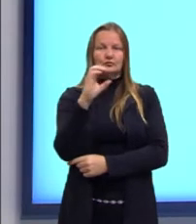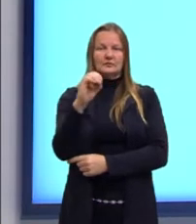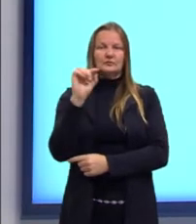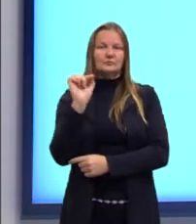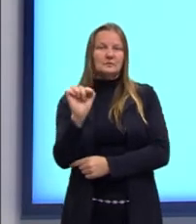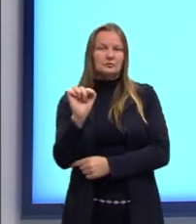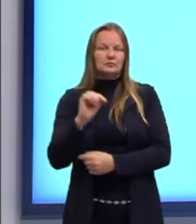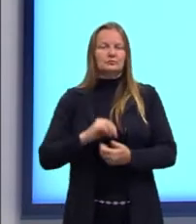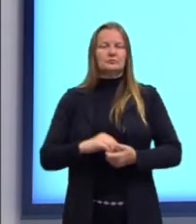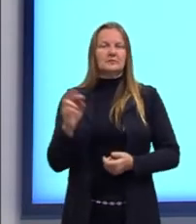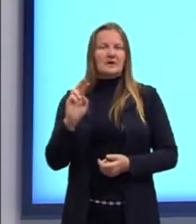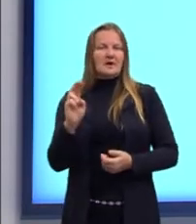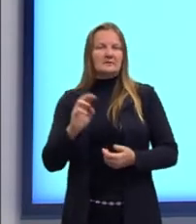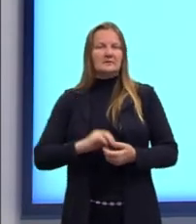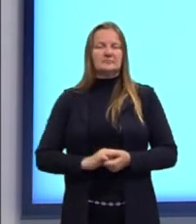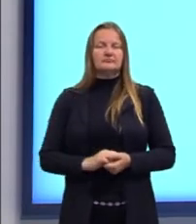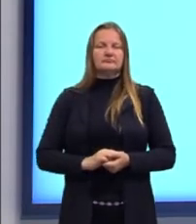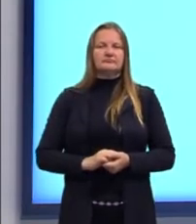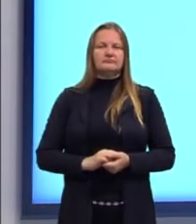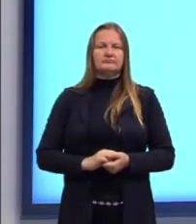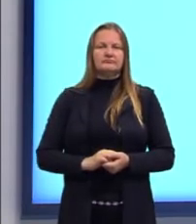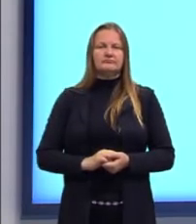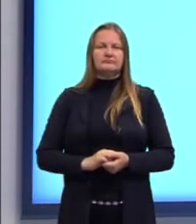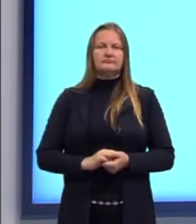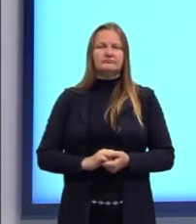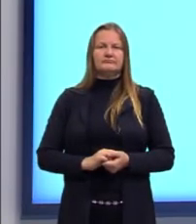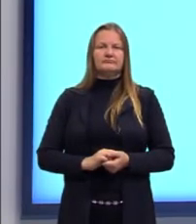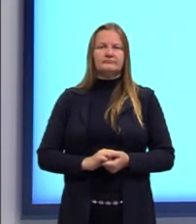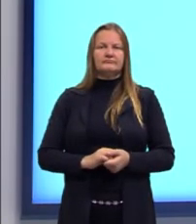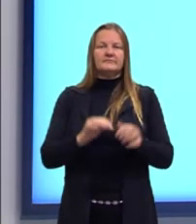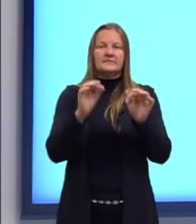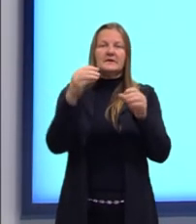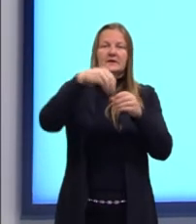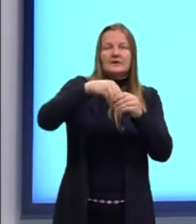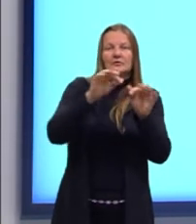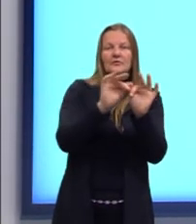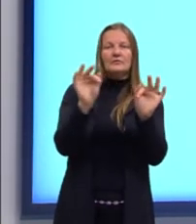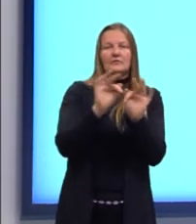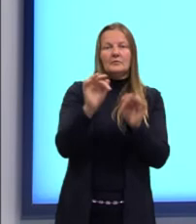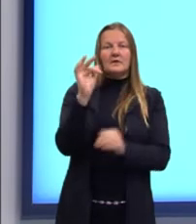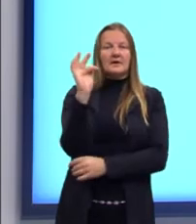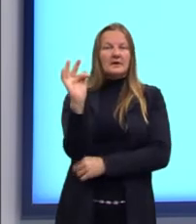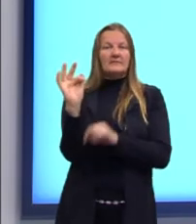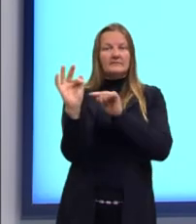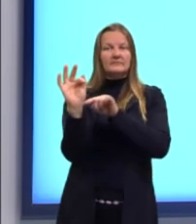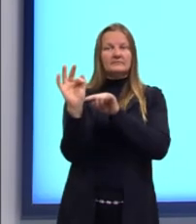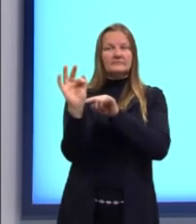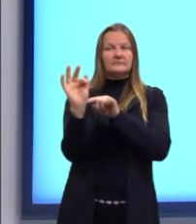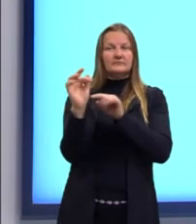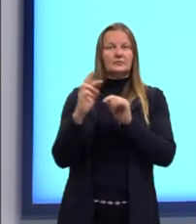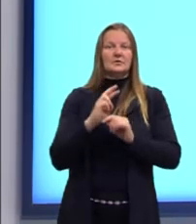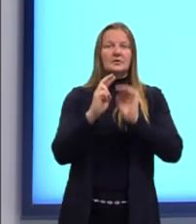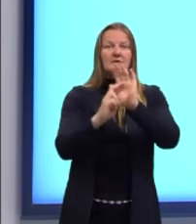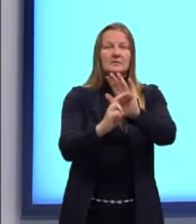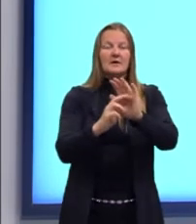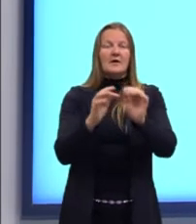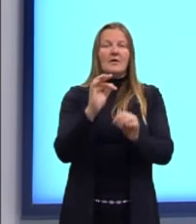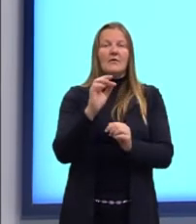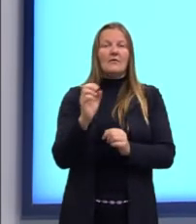200 mil. Seria o nosso, ali na nossa fórmula, né, o F, que representa o valor final.